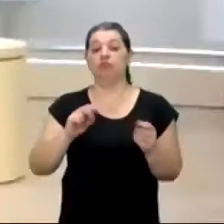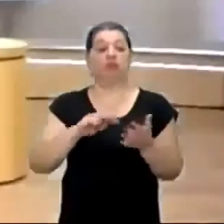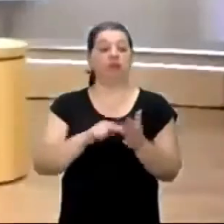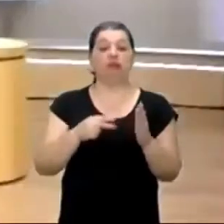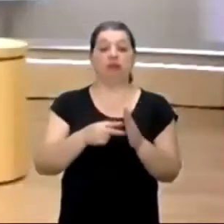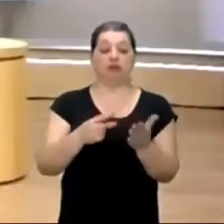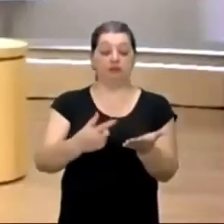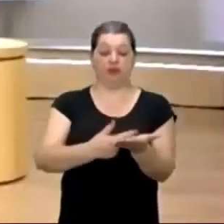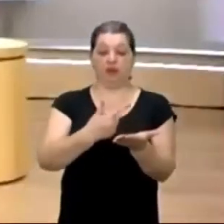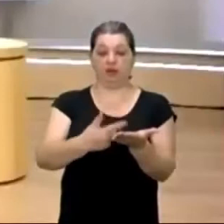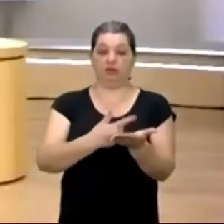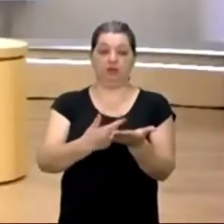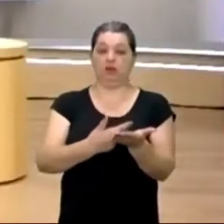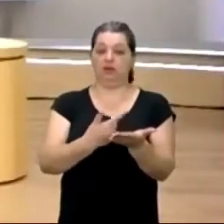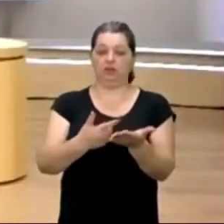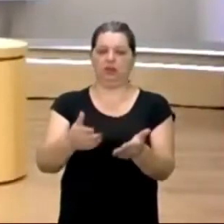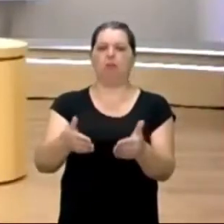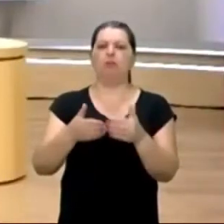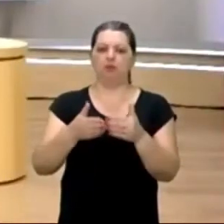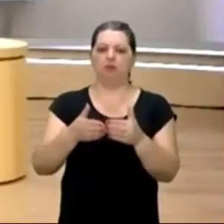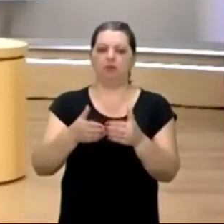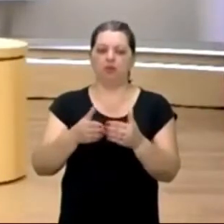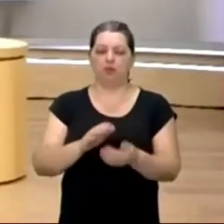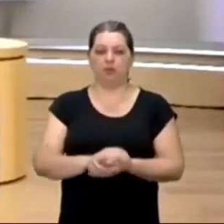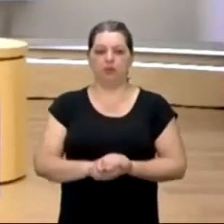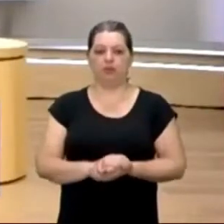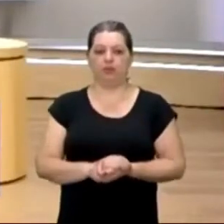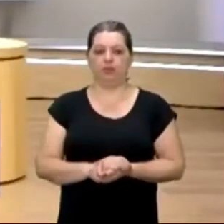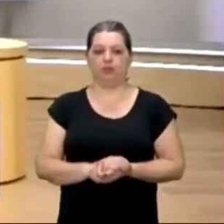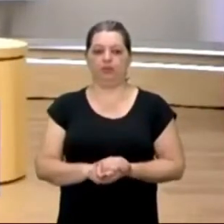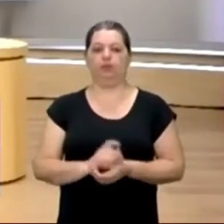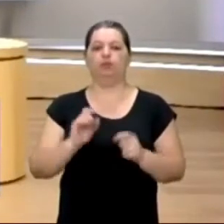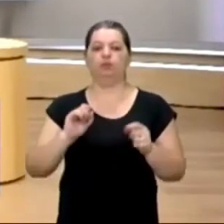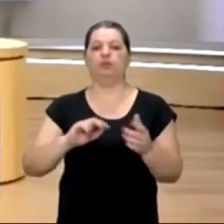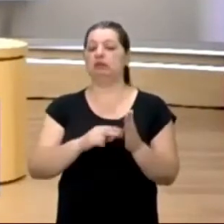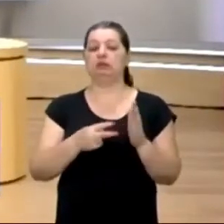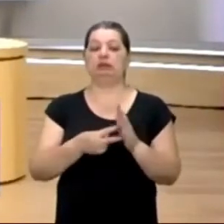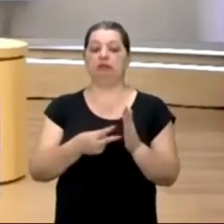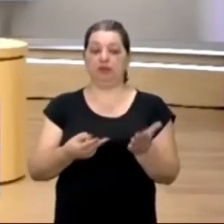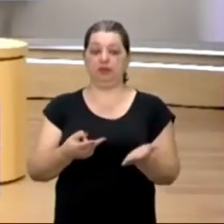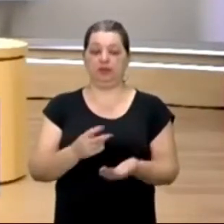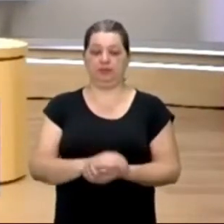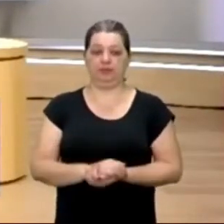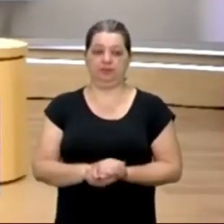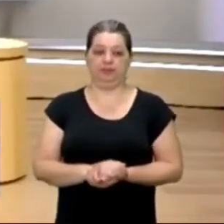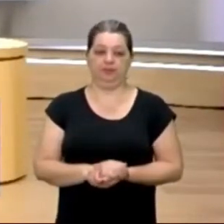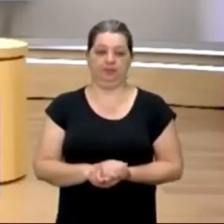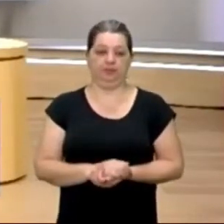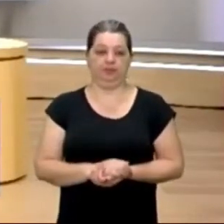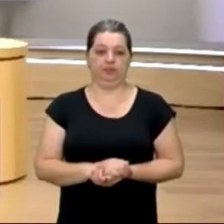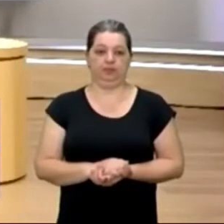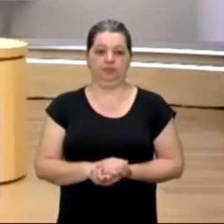livro, por favor, o que é este livro? Este livro, Nove Noites de Bernardo Carvalho, ele é,